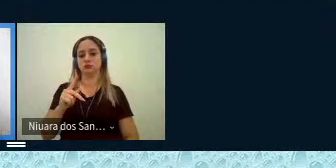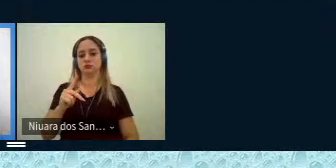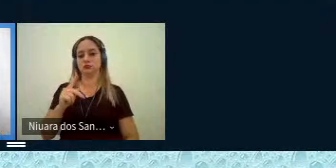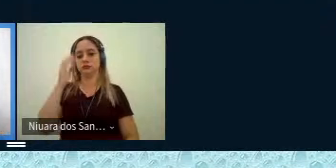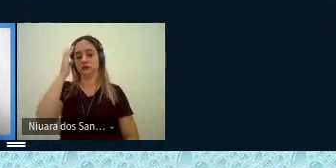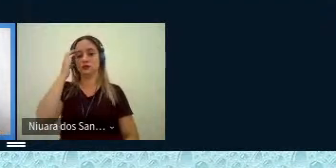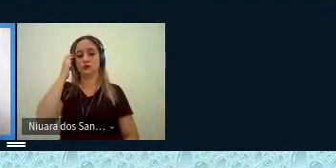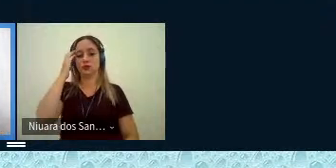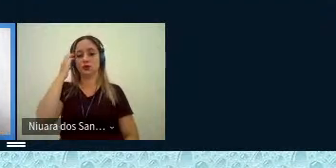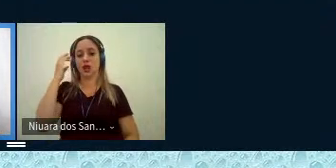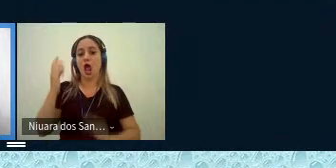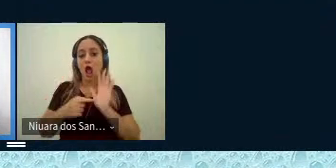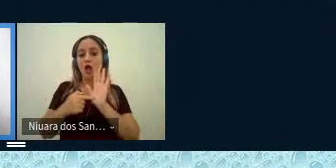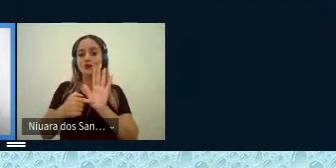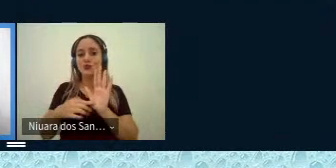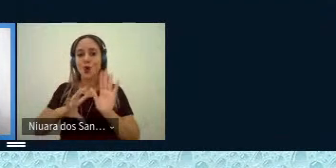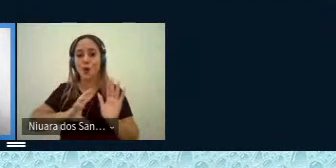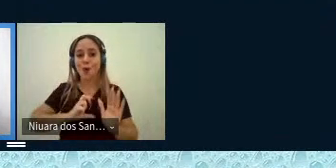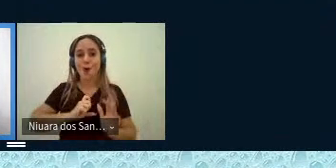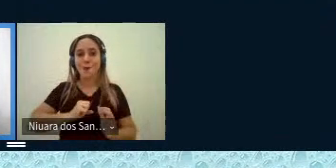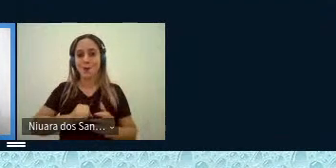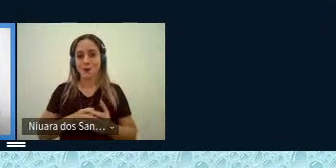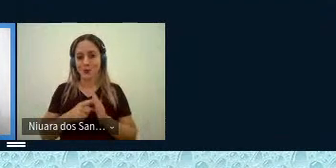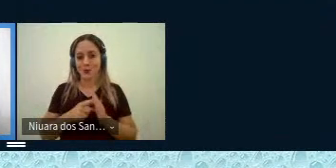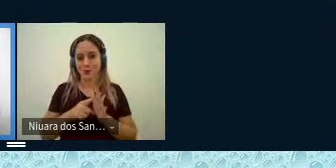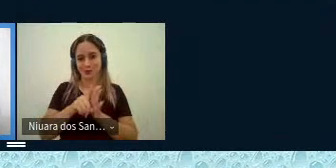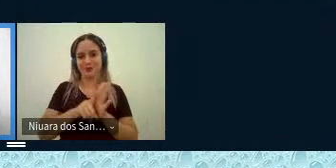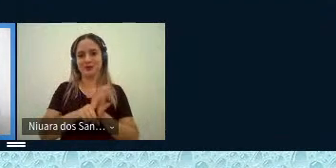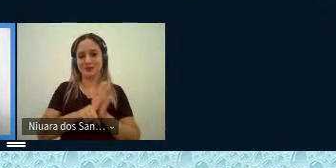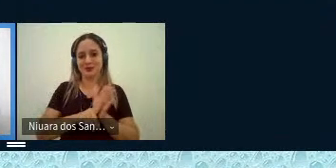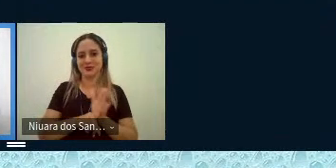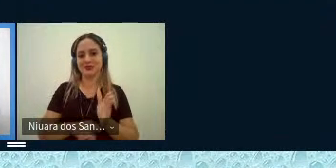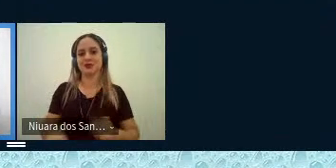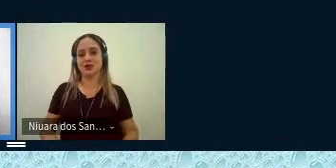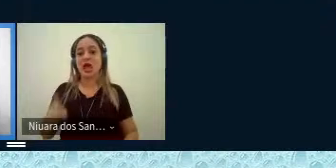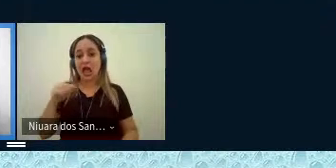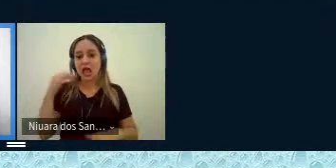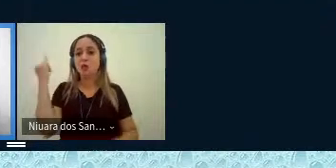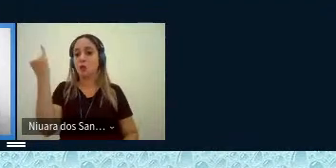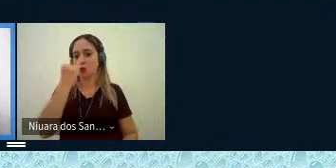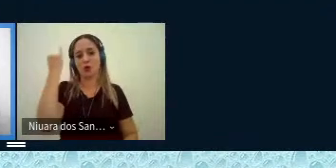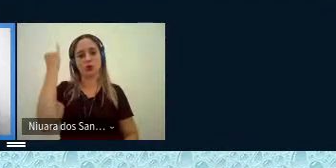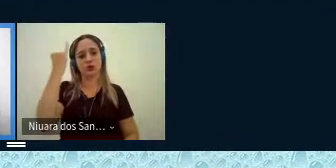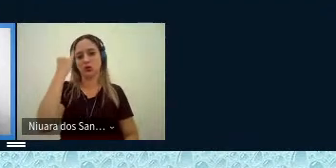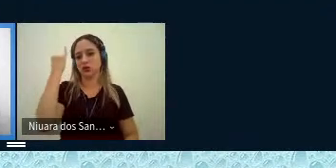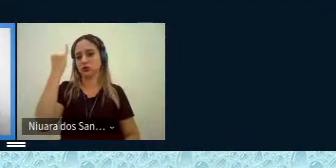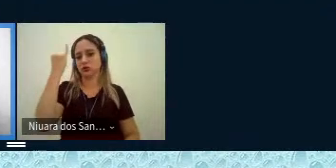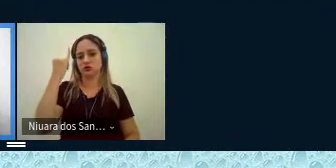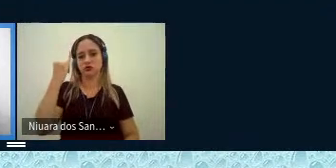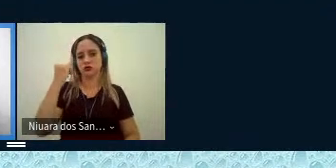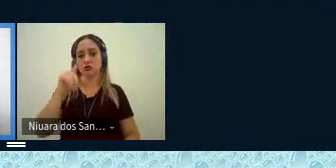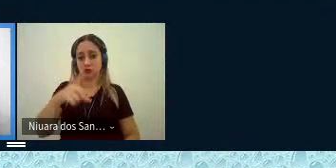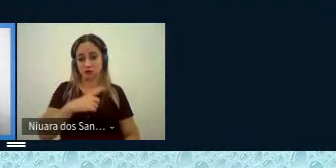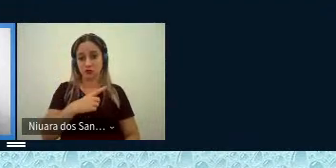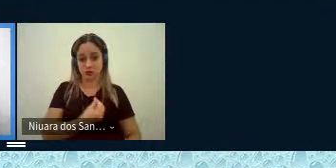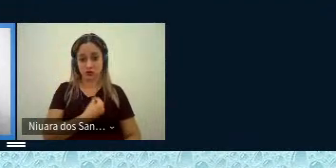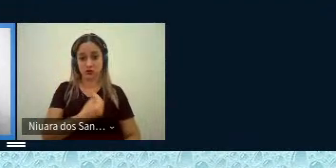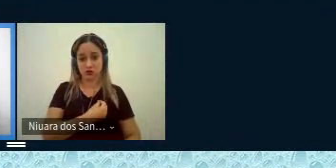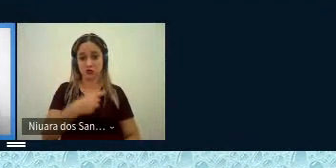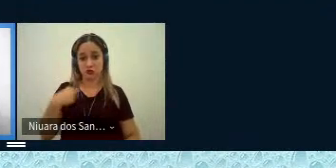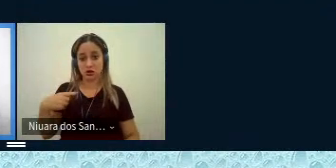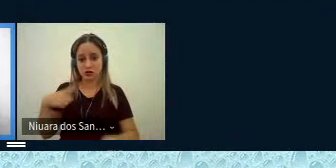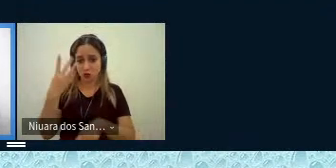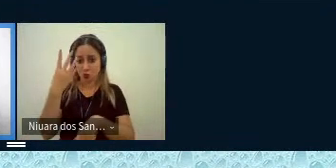favoreça o amor pela pesquisa. é fundamental que vocês estejam durante